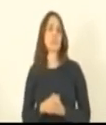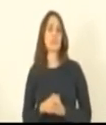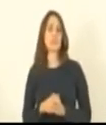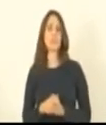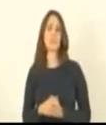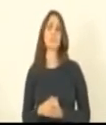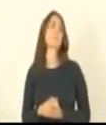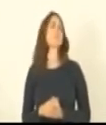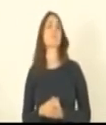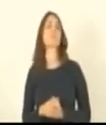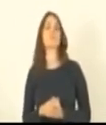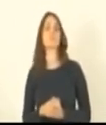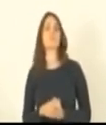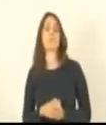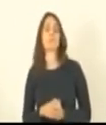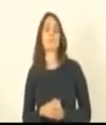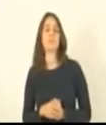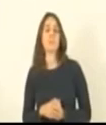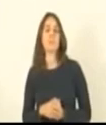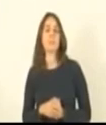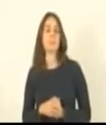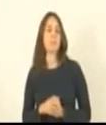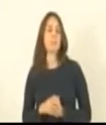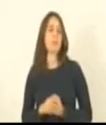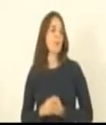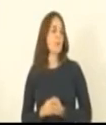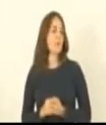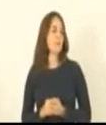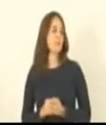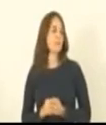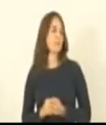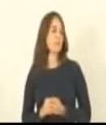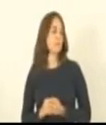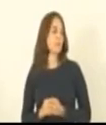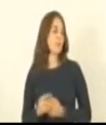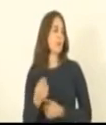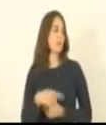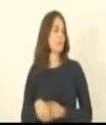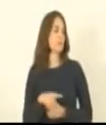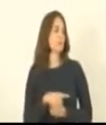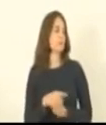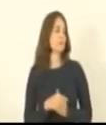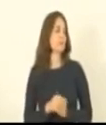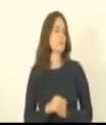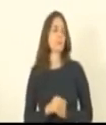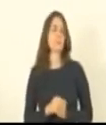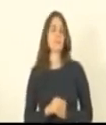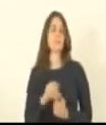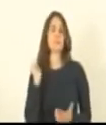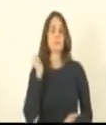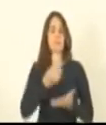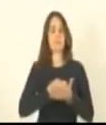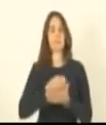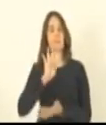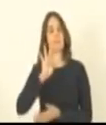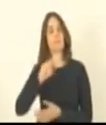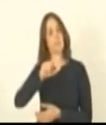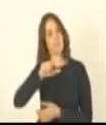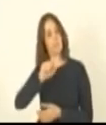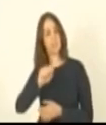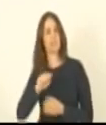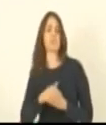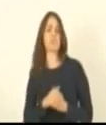para religar isso para ela voltar a ter energia para ela voltar a ter água ela tem que pagar uma taxa e a gente